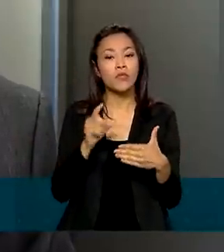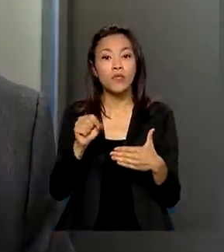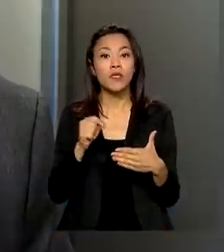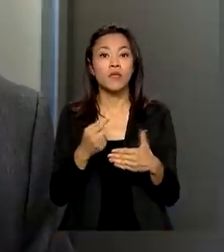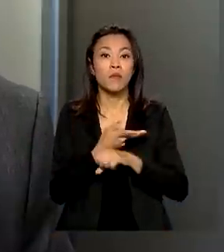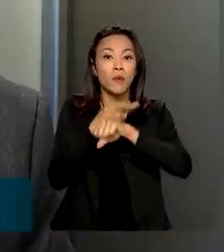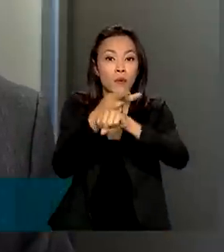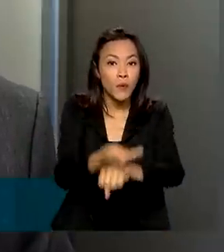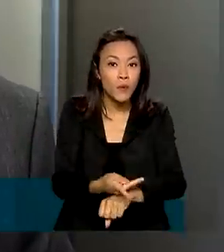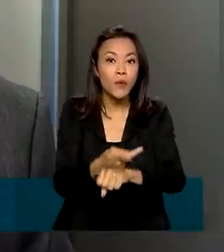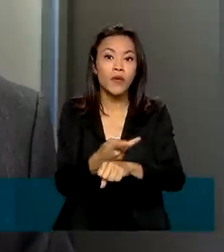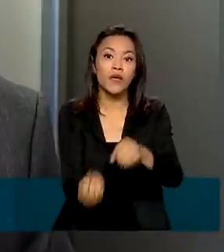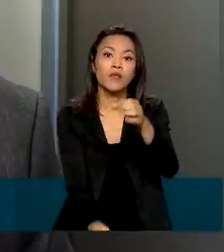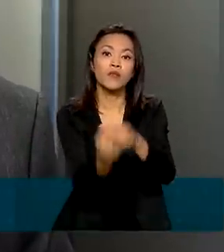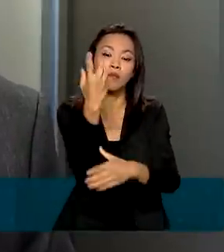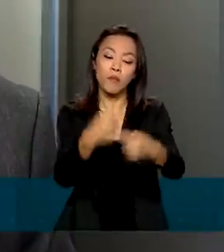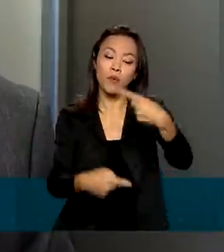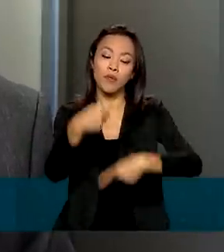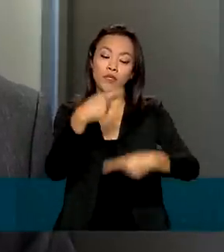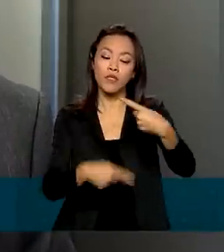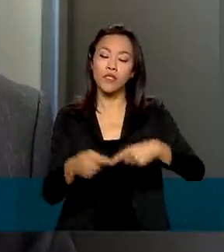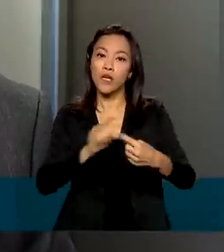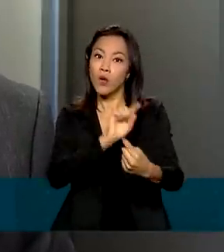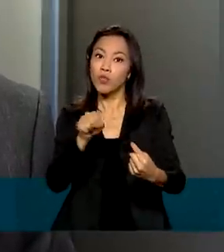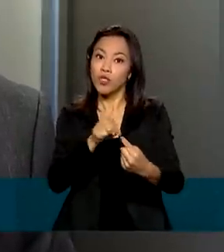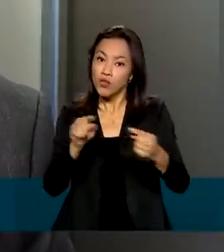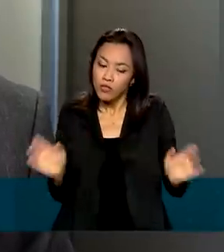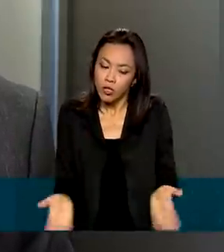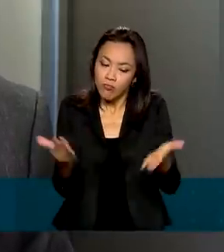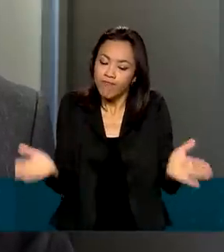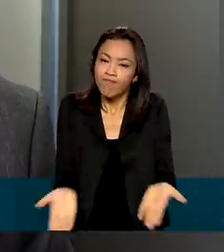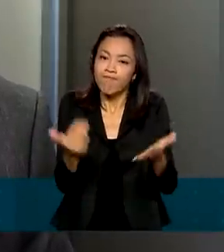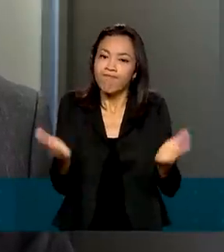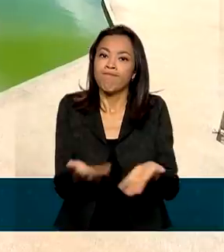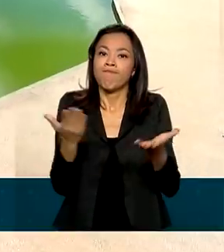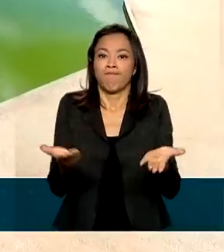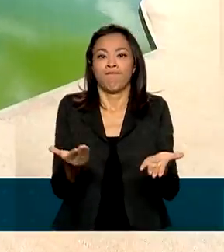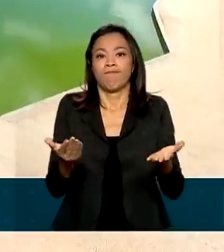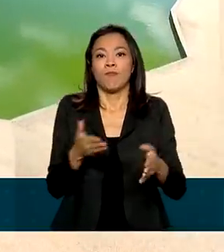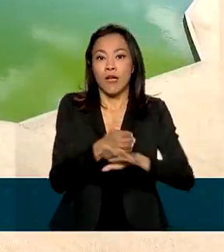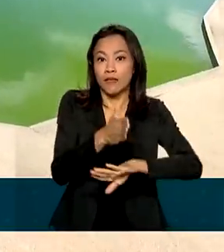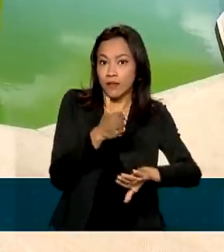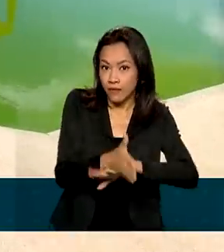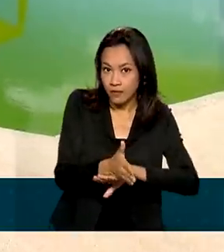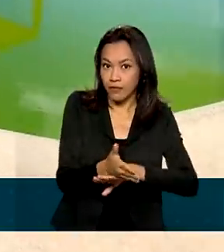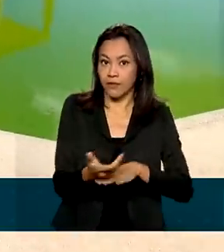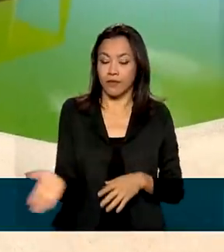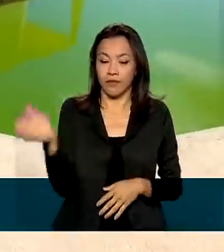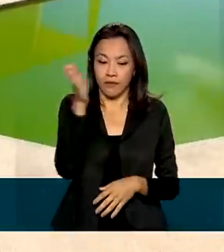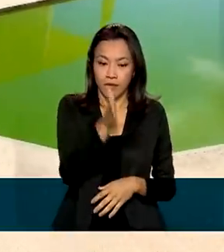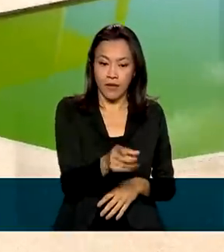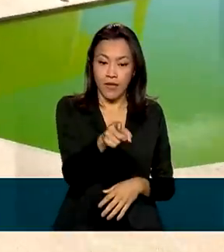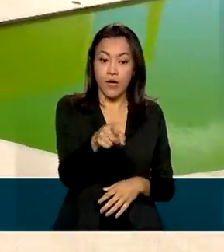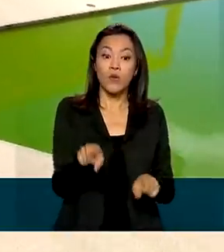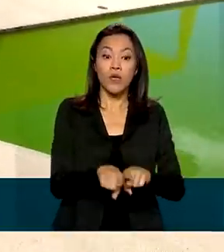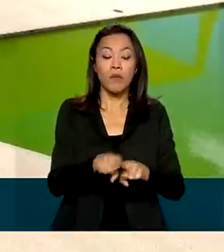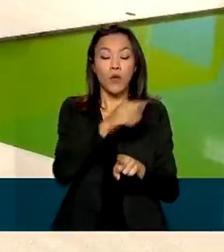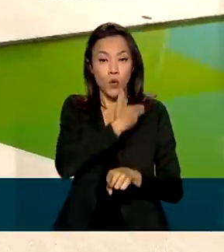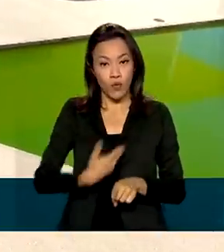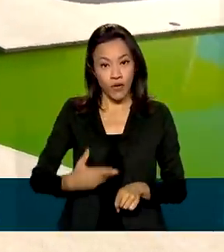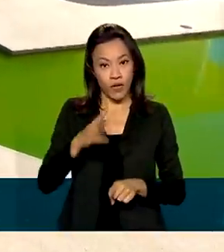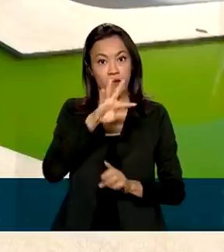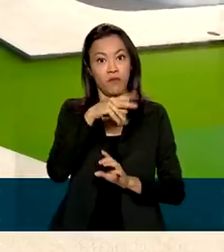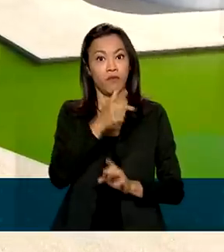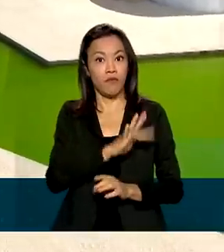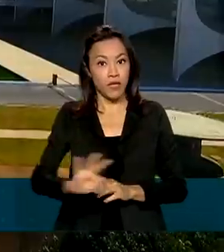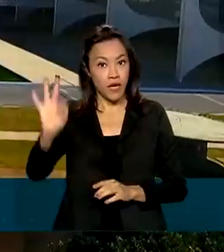desenvolver políticas públicas para fomentar o consumo acessível. O governo federal também lançou a campanha Brasil